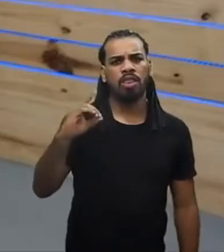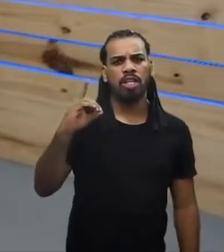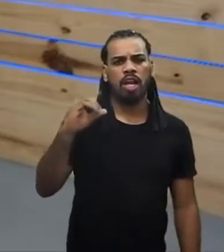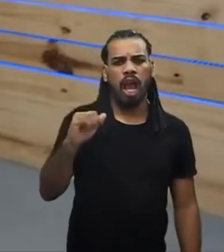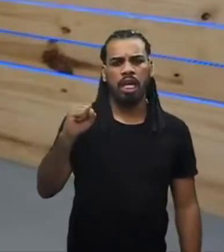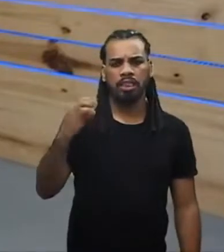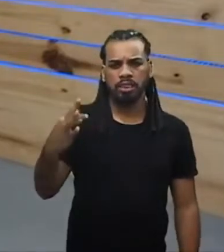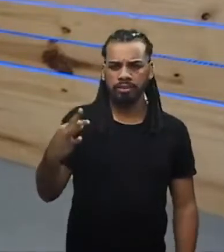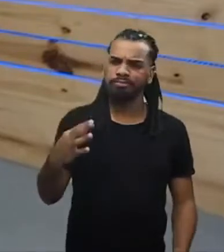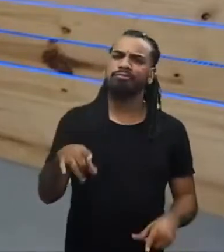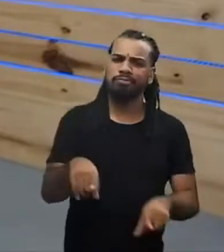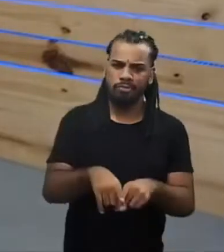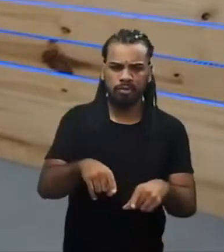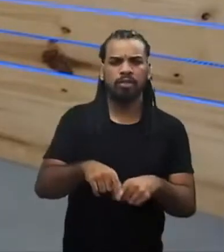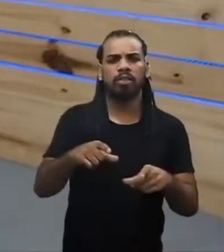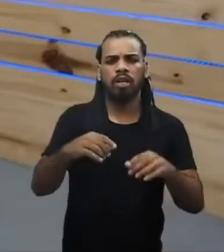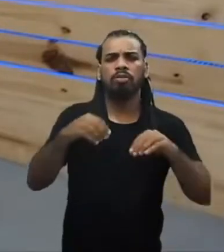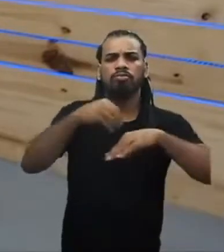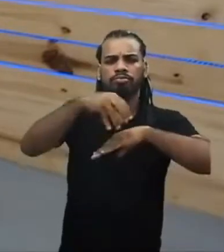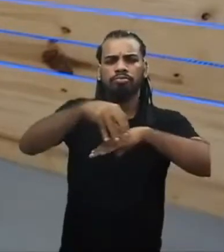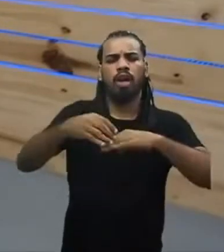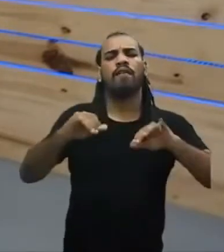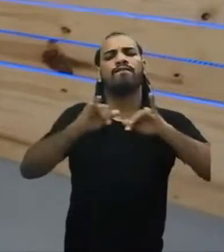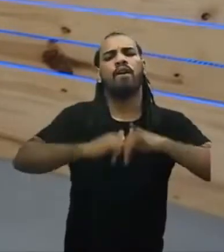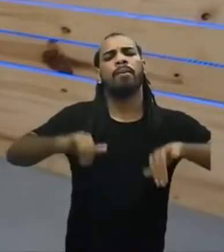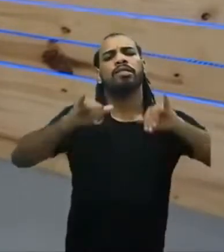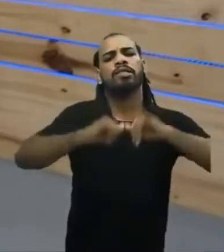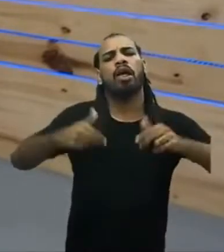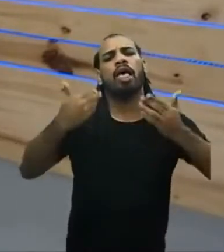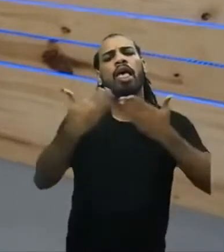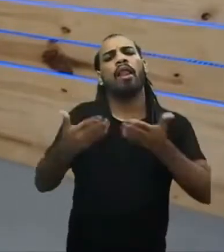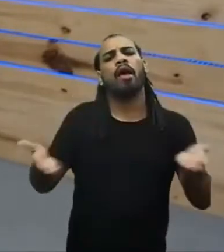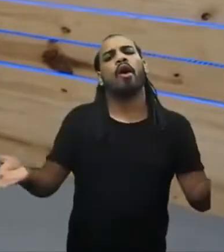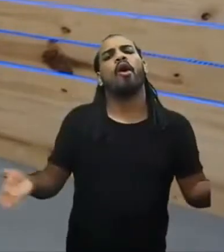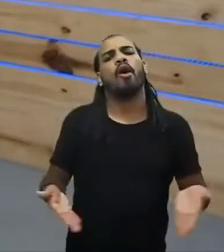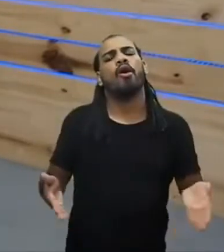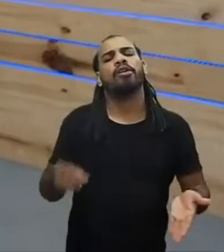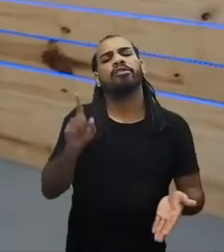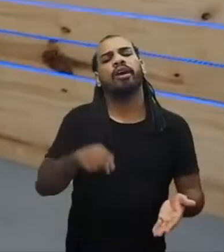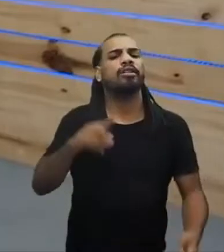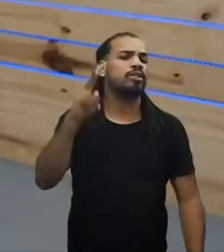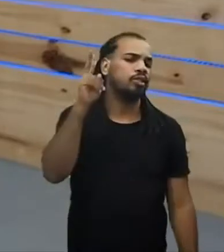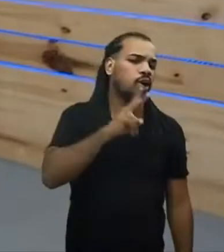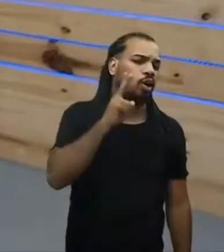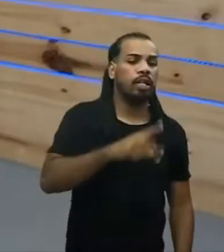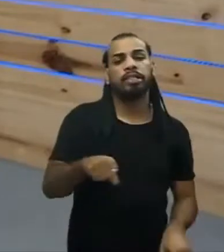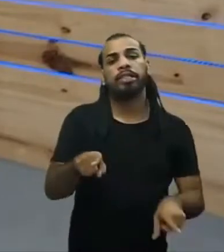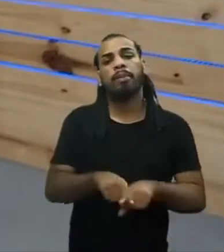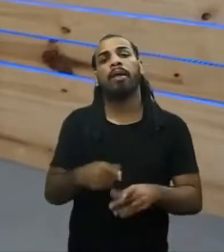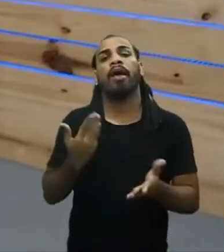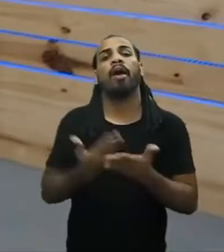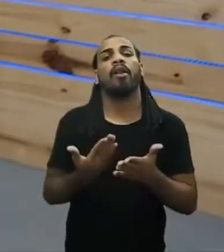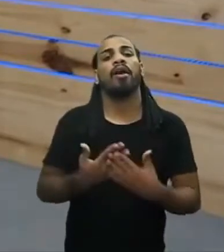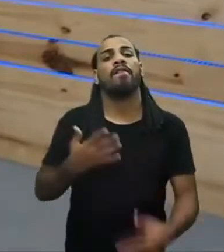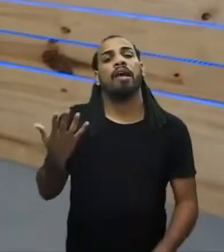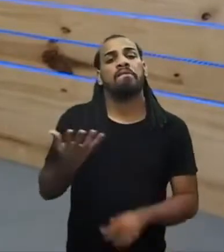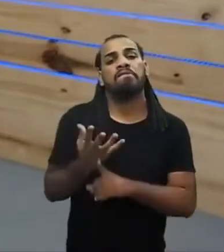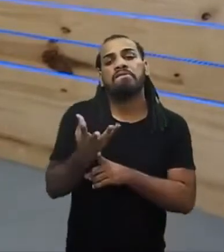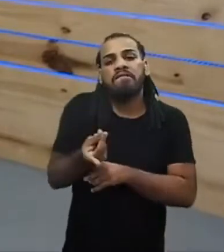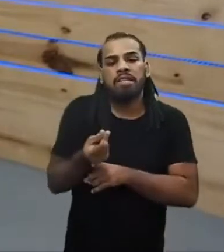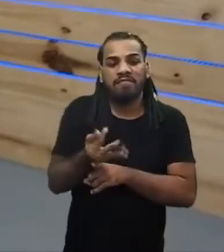o fascículo e o podcast contendo informações sobre essa aula de hoje de história e também sobre a aula de física.